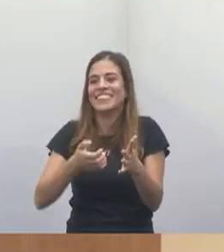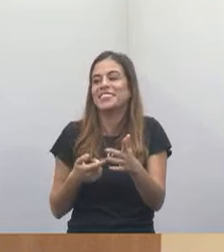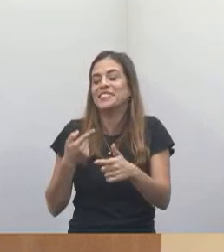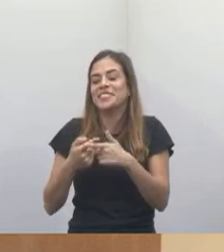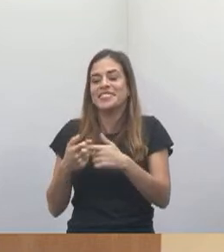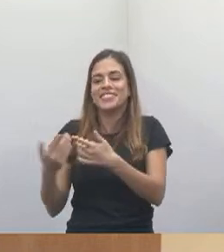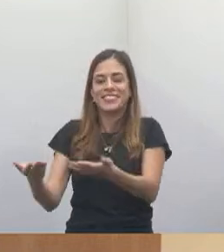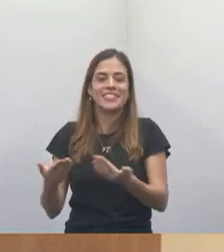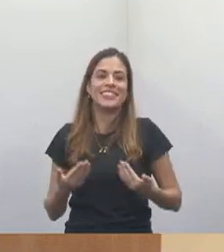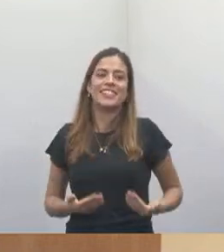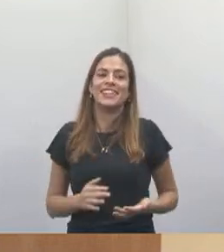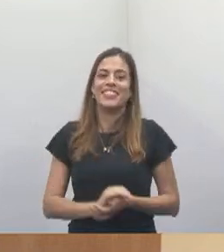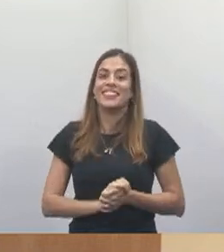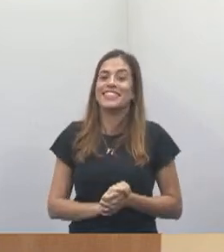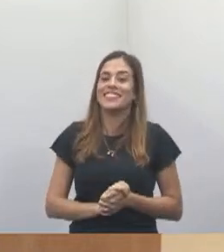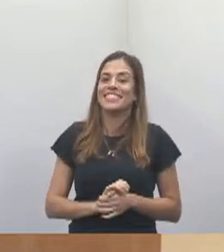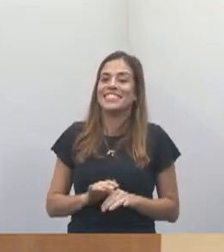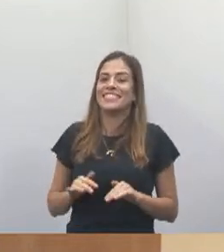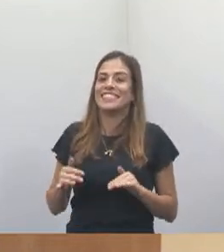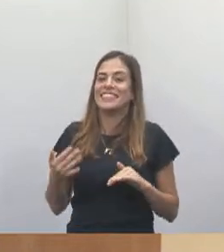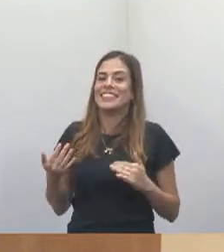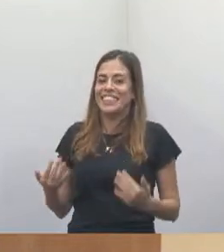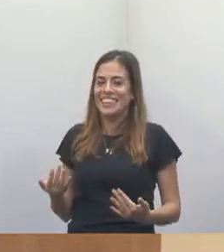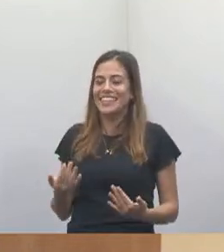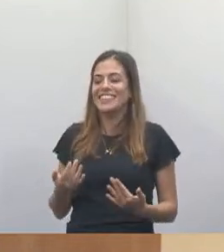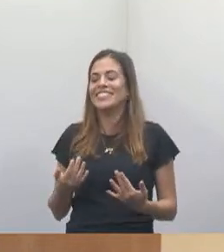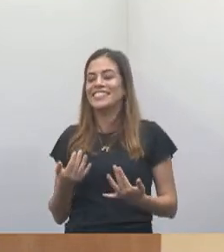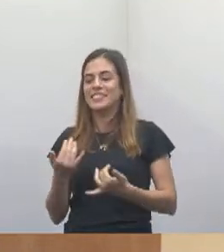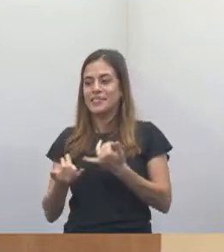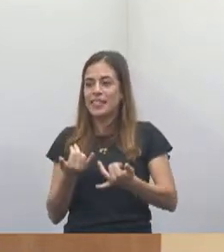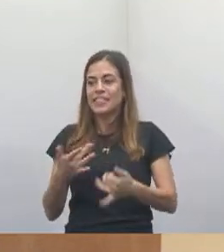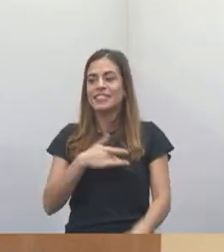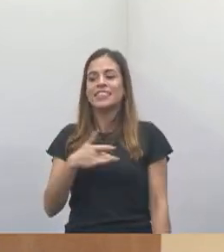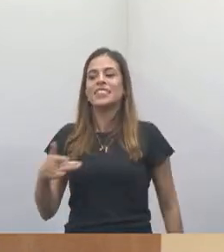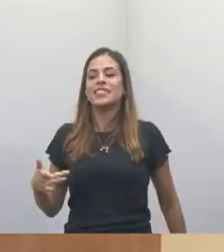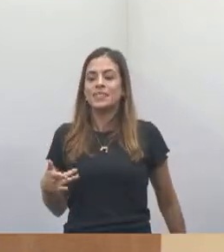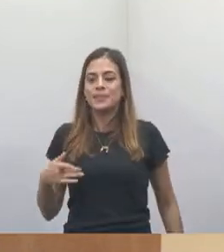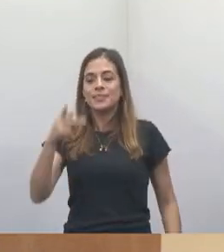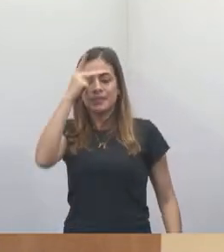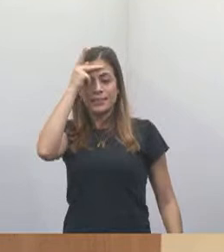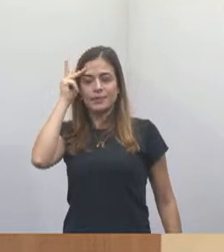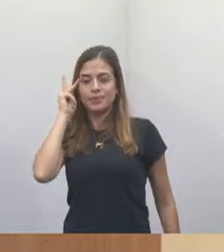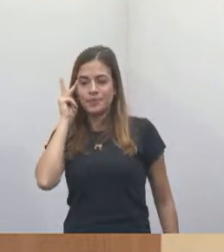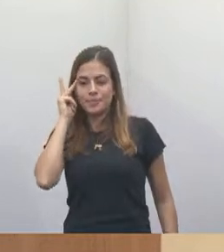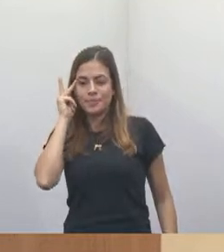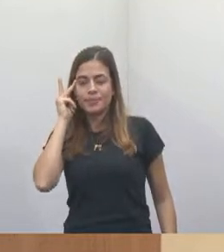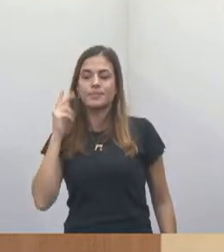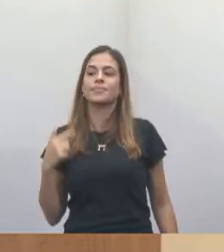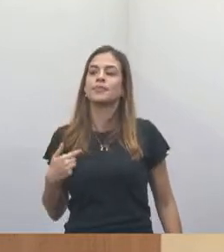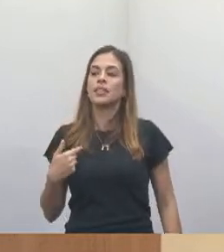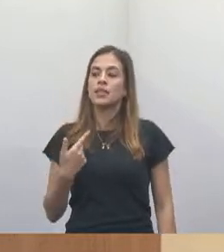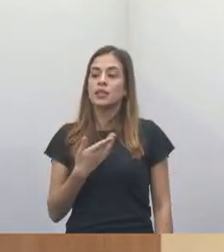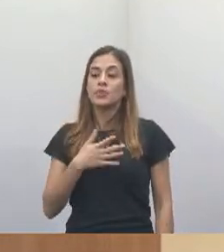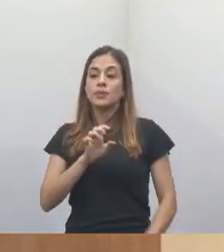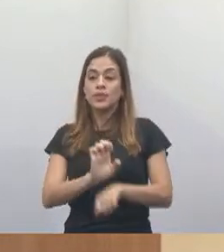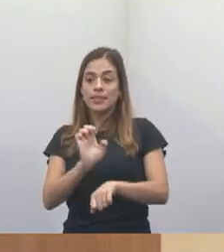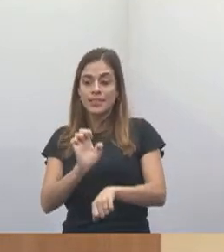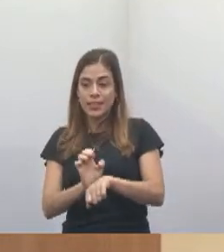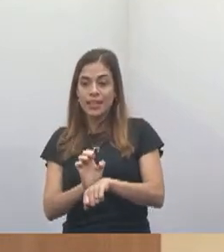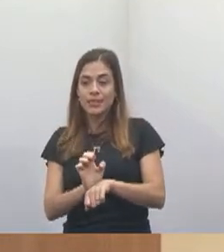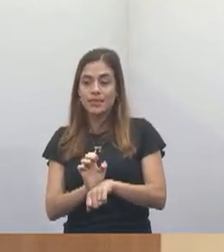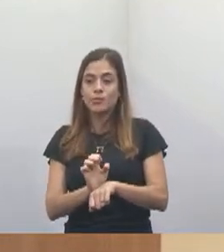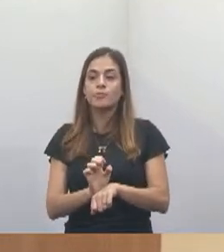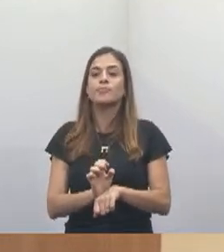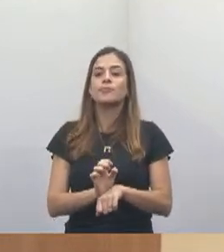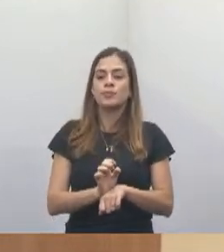jogo aqui não é a política partidária, o que está em jogo aqui é a saúde das pessoas do nosso grande Estado, da